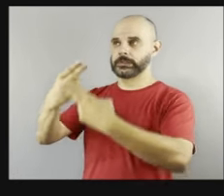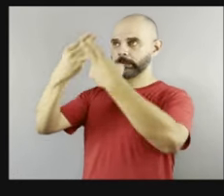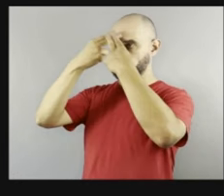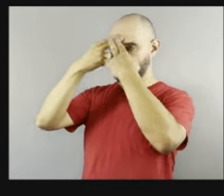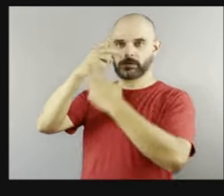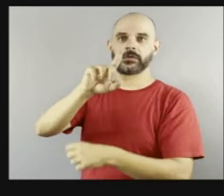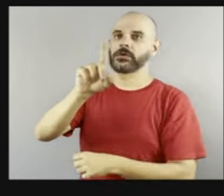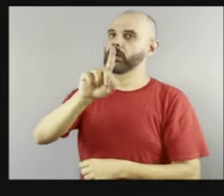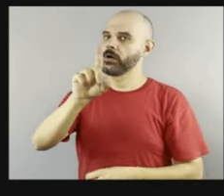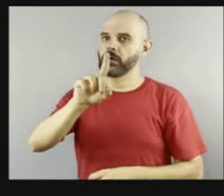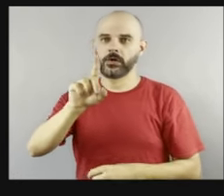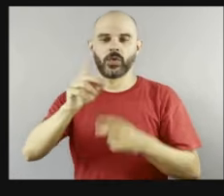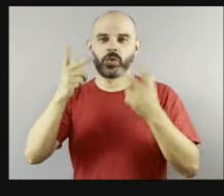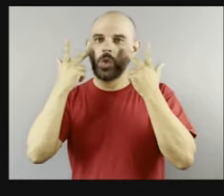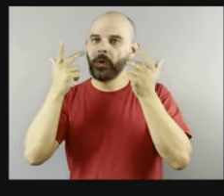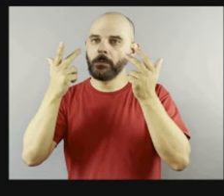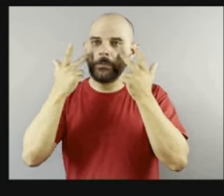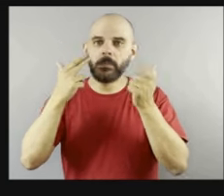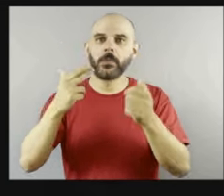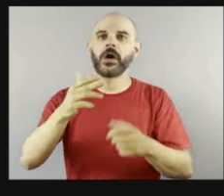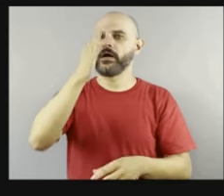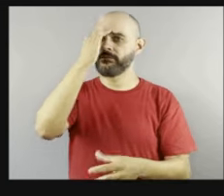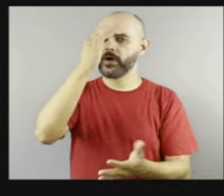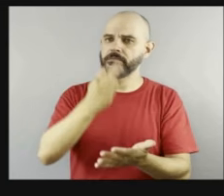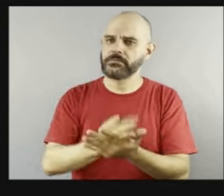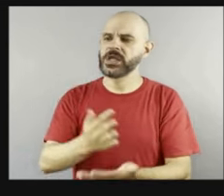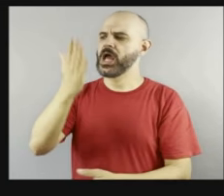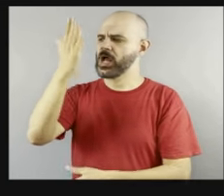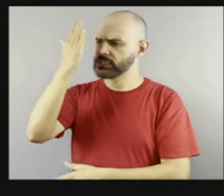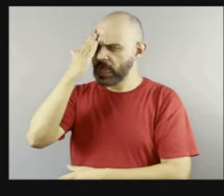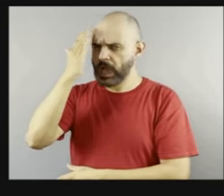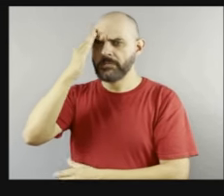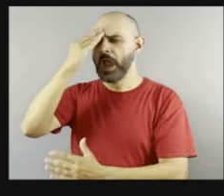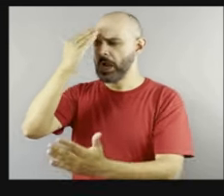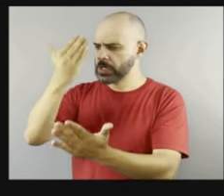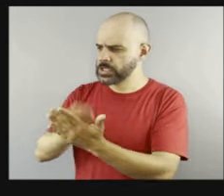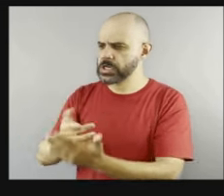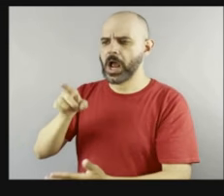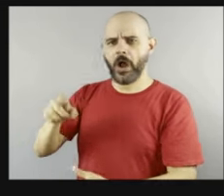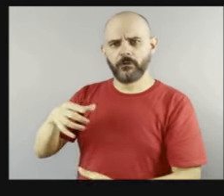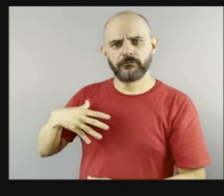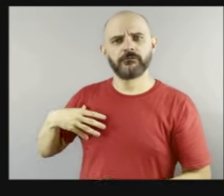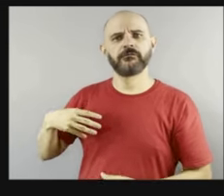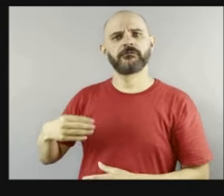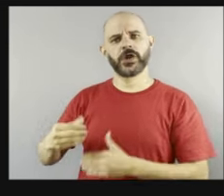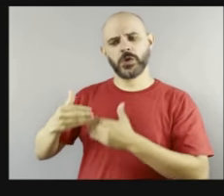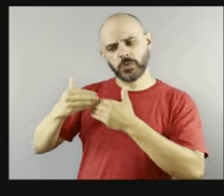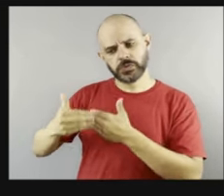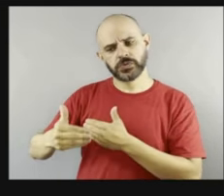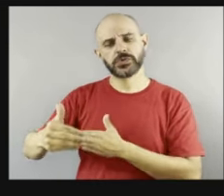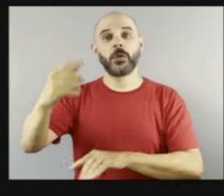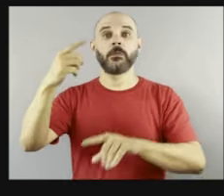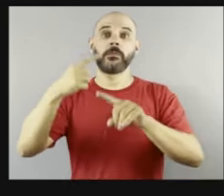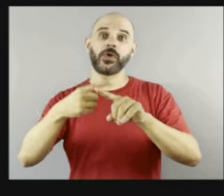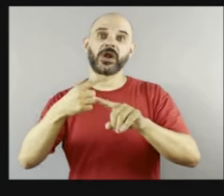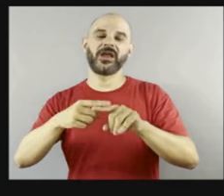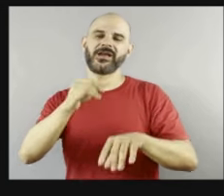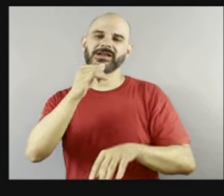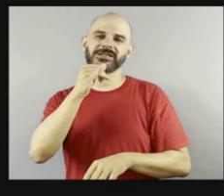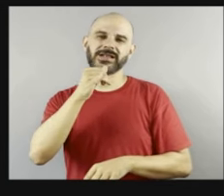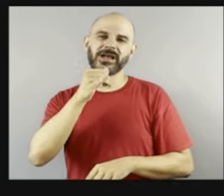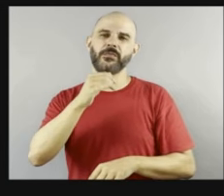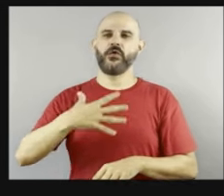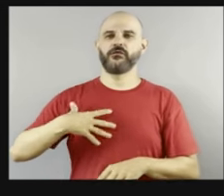acreditar no filho, porque isso impacta, né, porque, por exemplo, um filho com deficiência intelectual, uma criança com síndrome de Down,